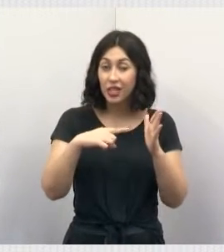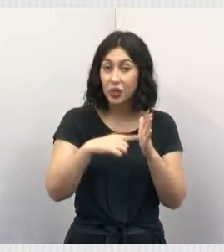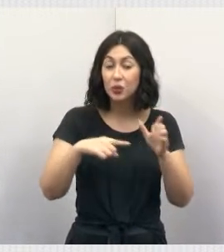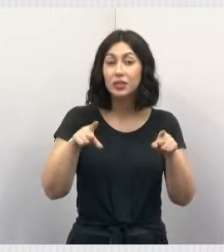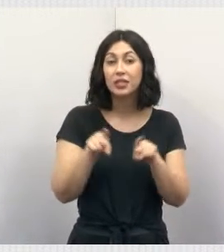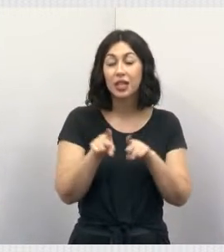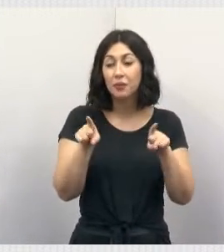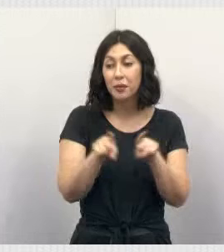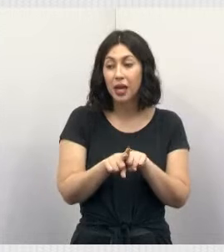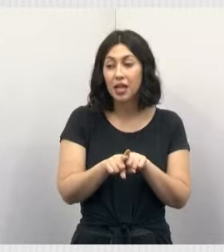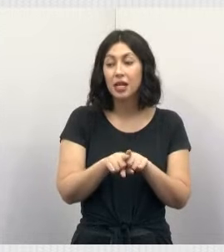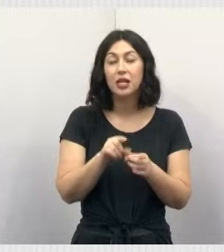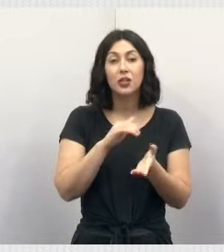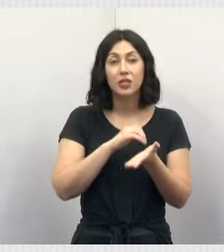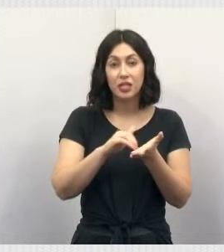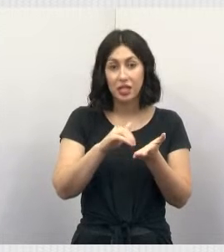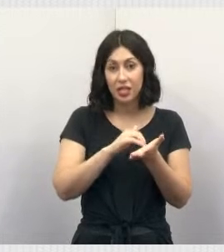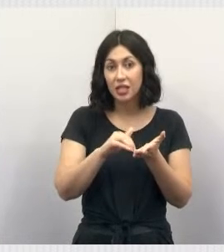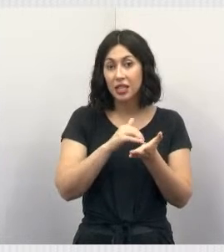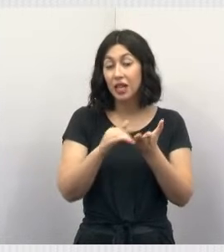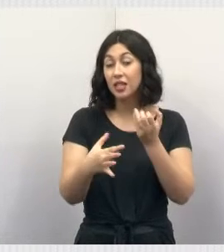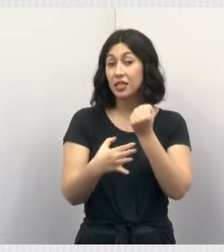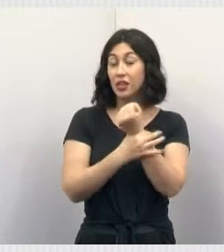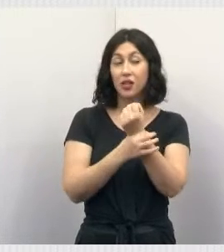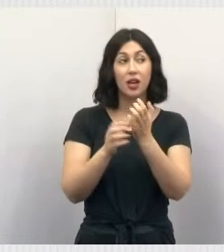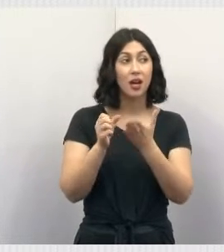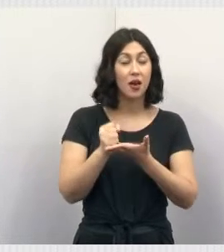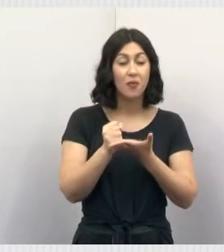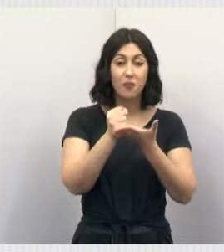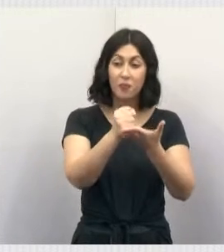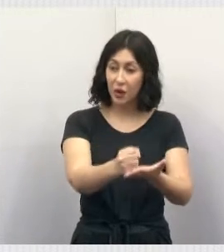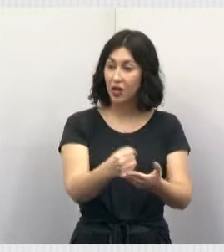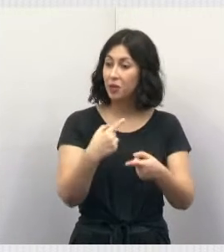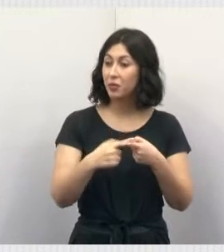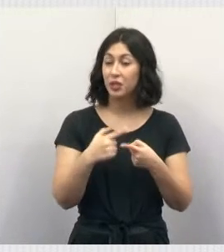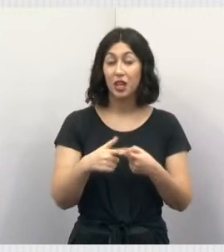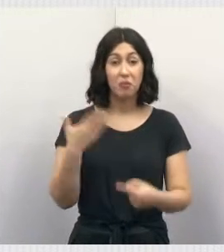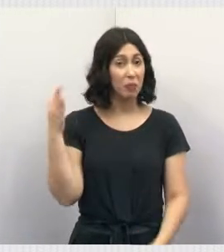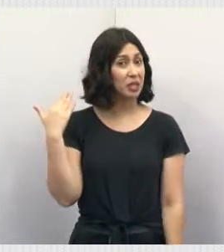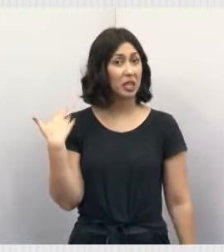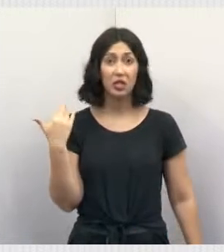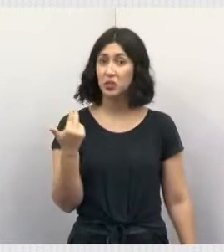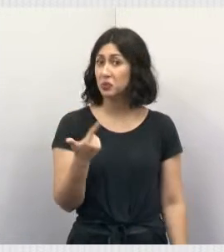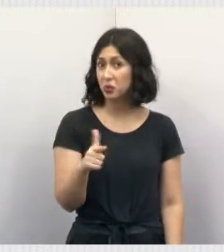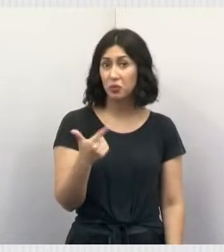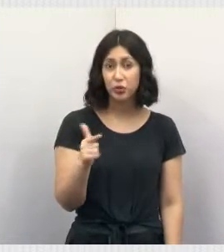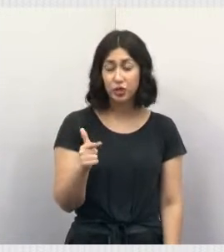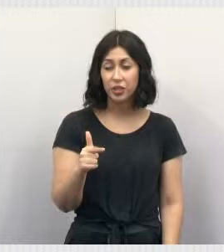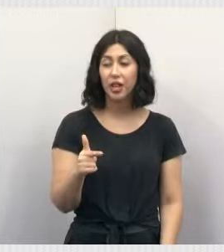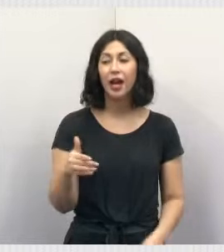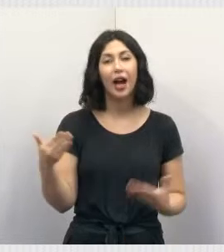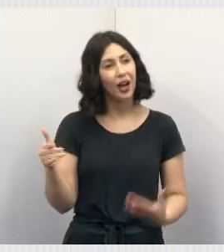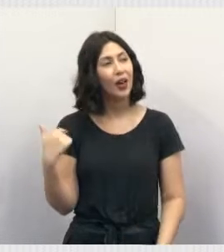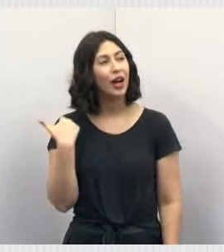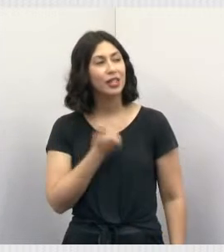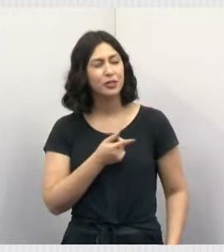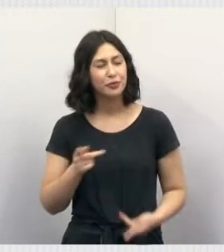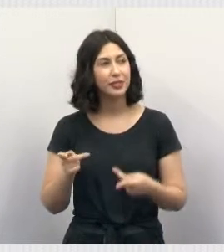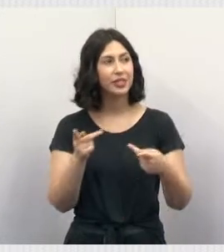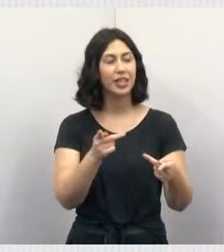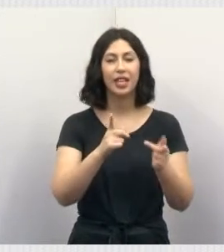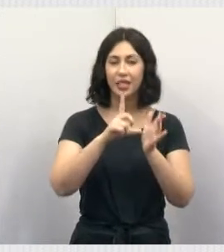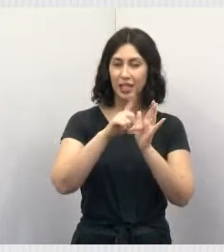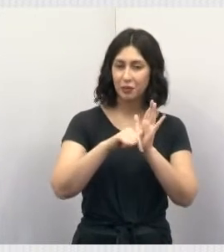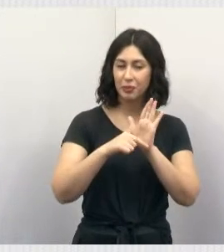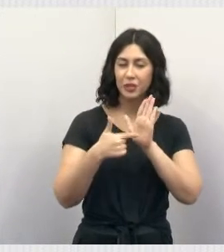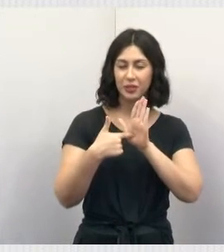de segurança, Rafael Júlio, que apoia a causa animal. Porque a gente nunca teve esse apoio aqui em Jacareí. Então nós vamos lá, né? E depois nós